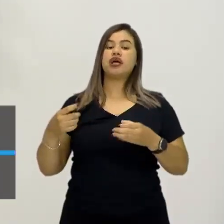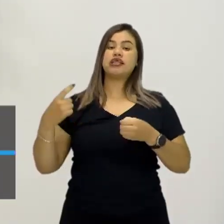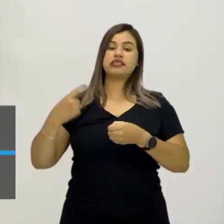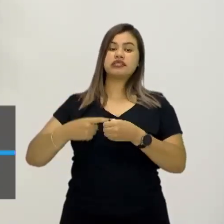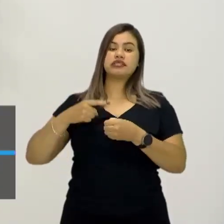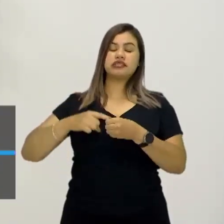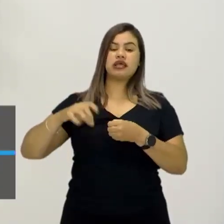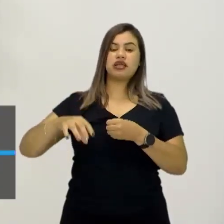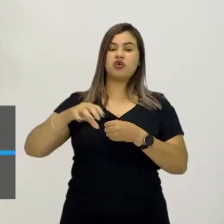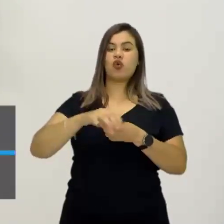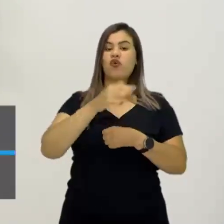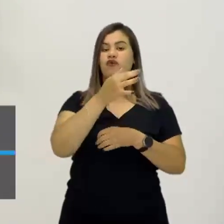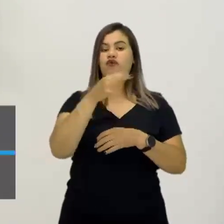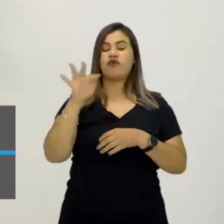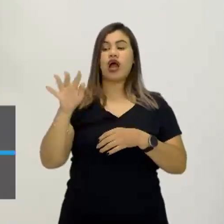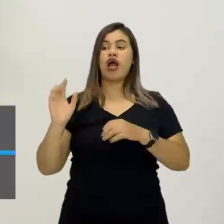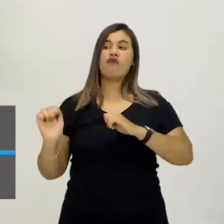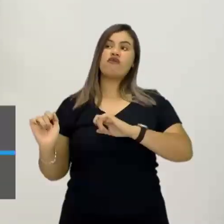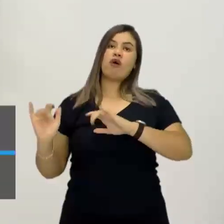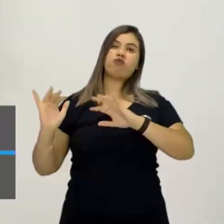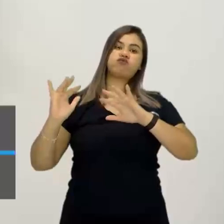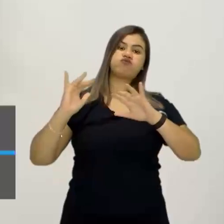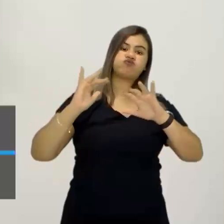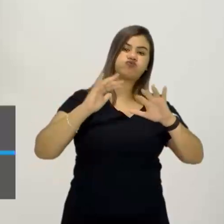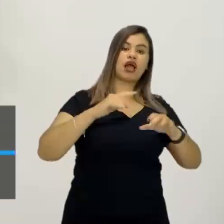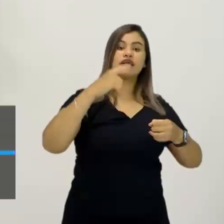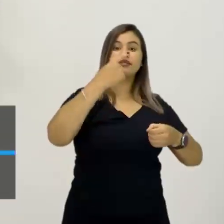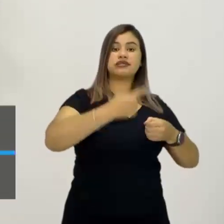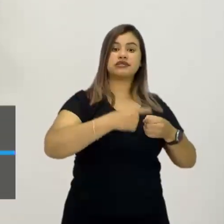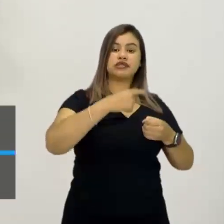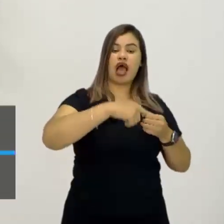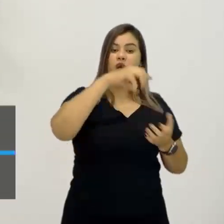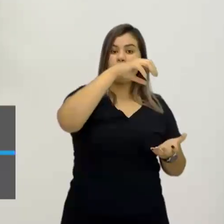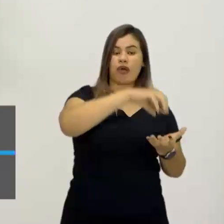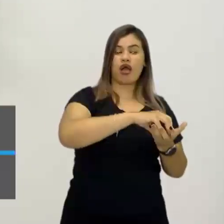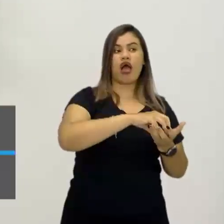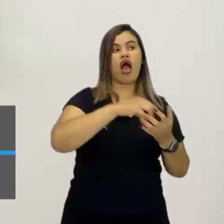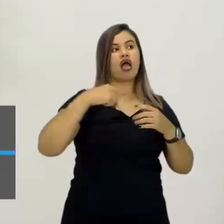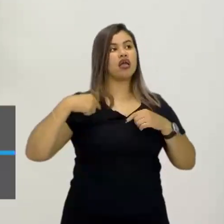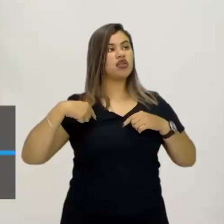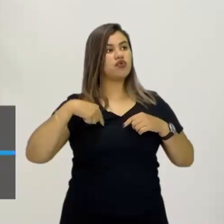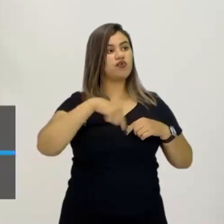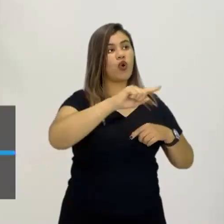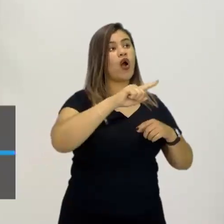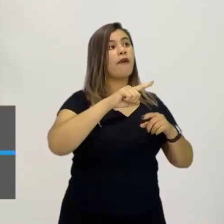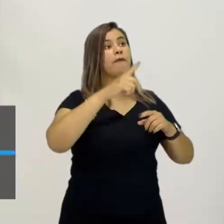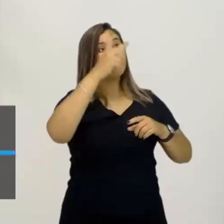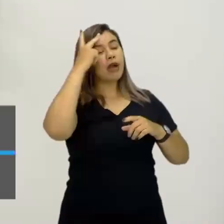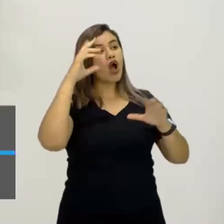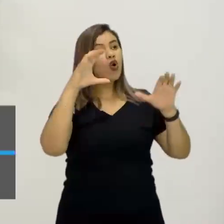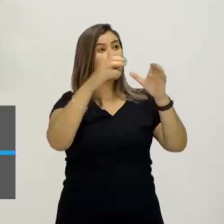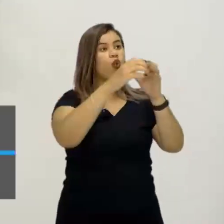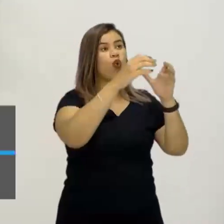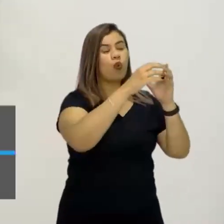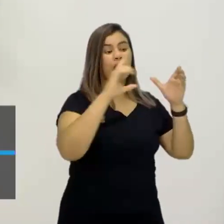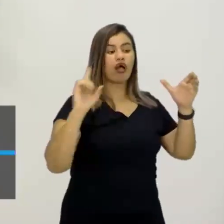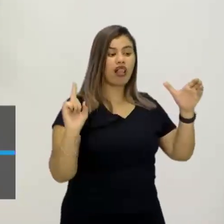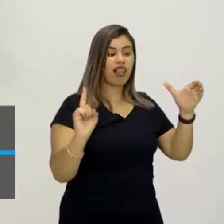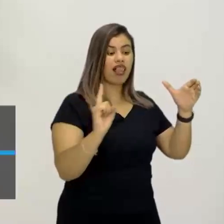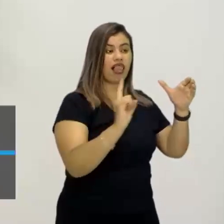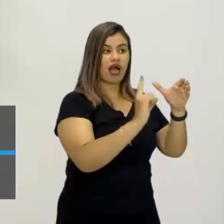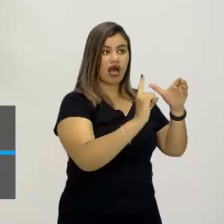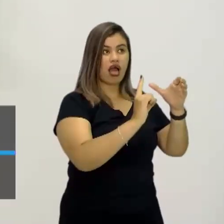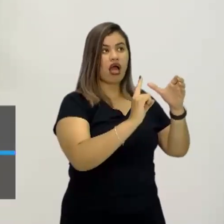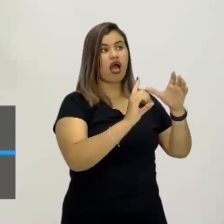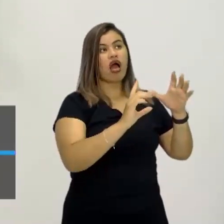E quando ele foi para a cidade, ele via que nos grupos sociais que ele frequentava, ele era excluído sistematicamente. Ele não conseguia participar dos